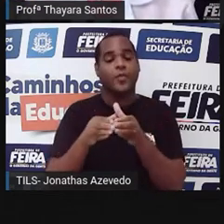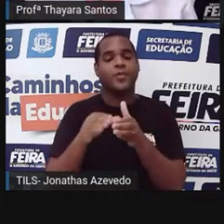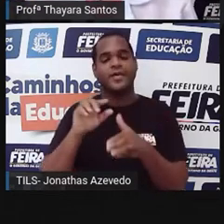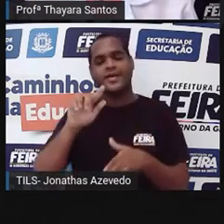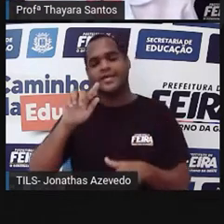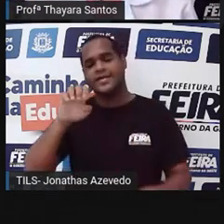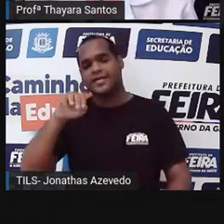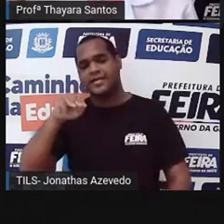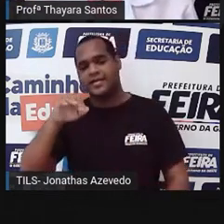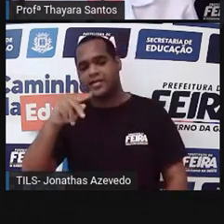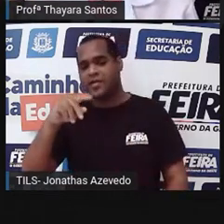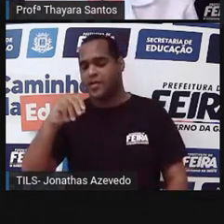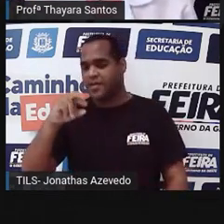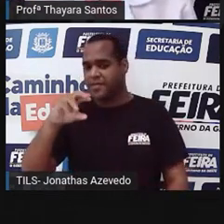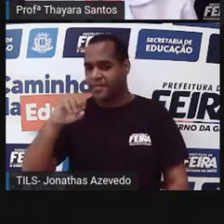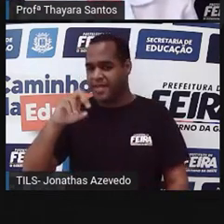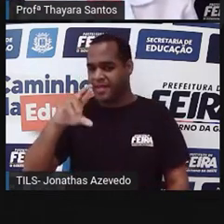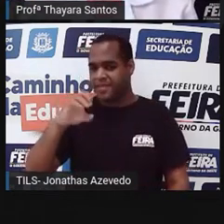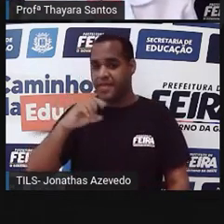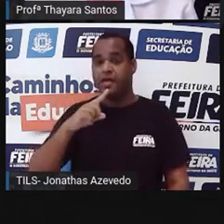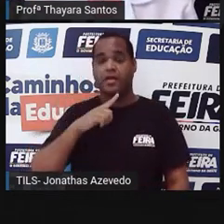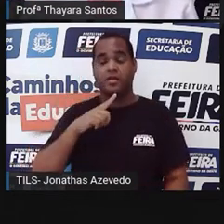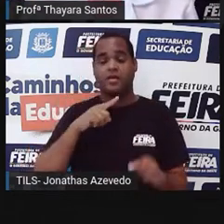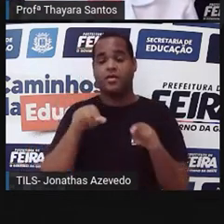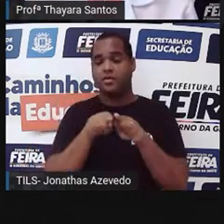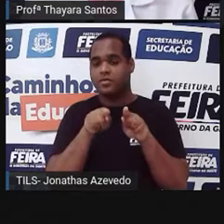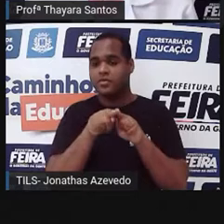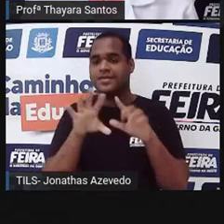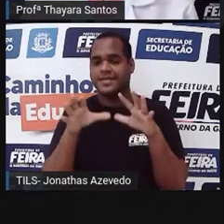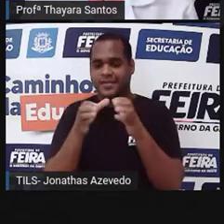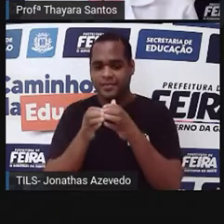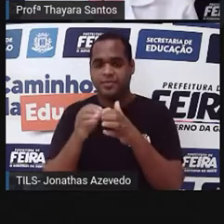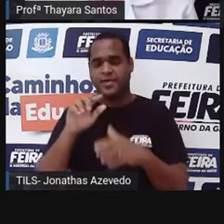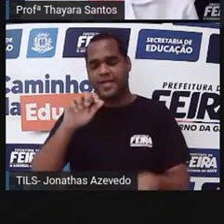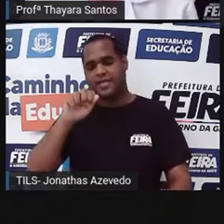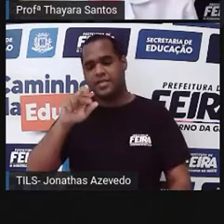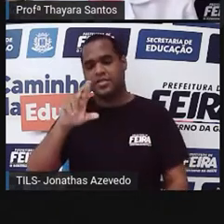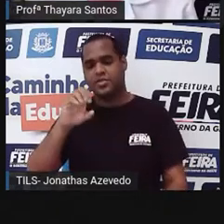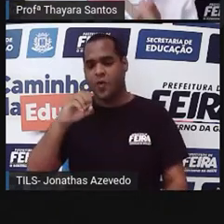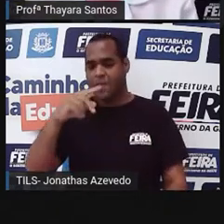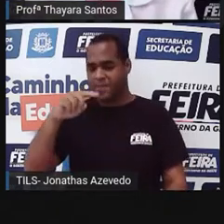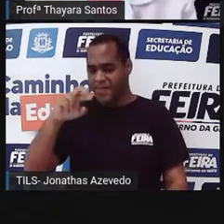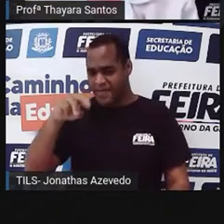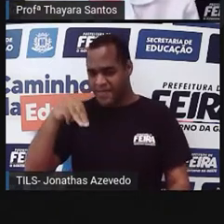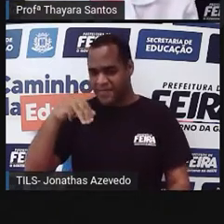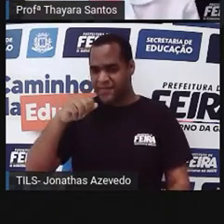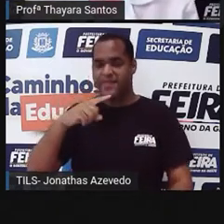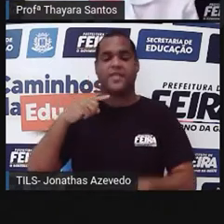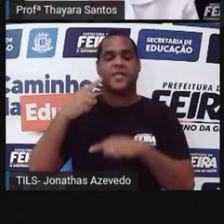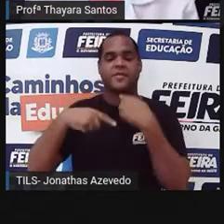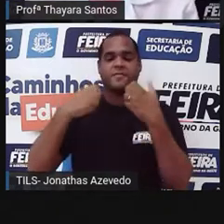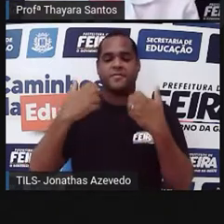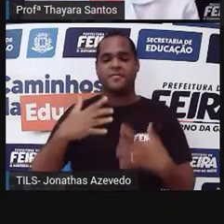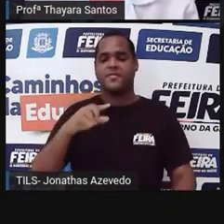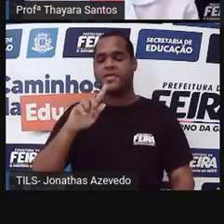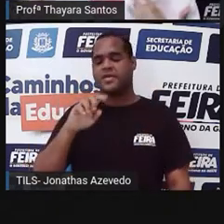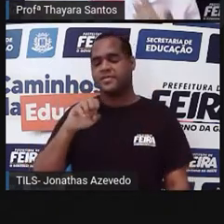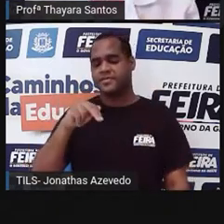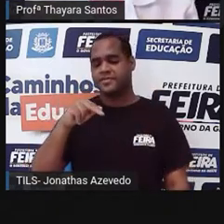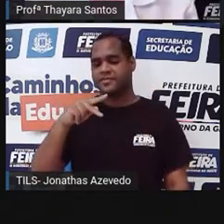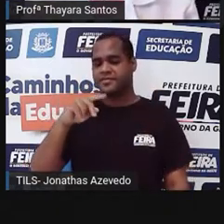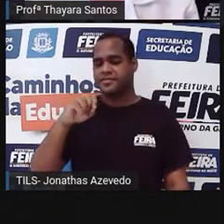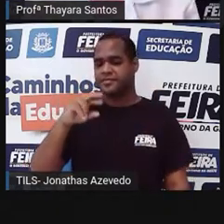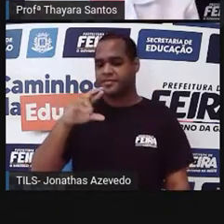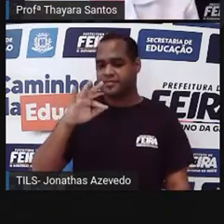gimnospermas, que são plantas com sementes também, como as angiospermas. Depois das gimnospermas, teriam se